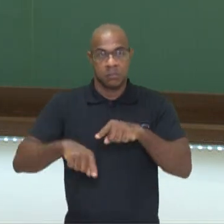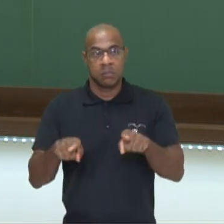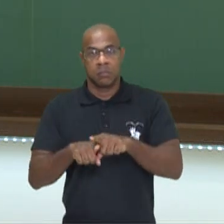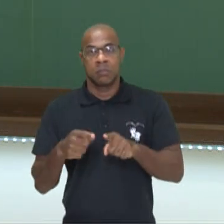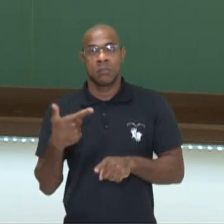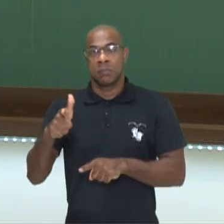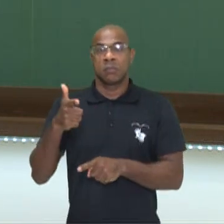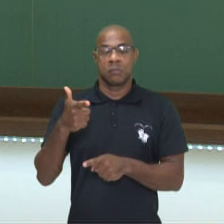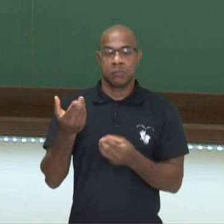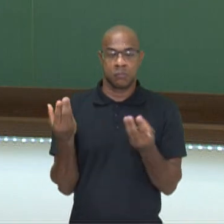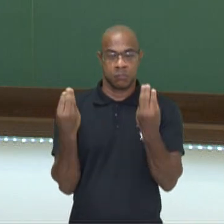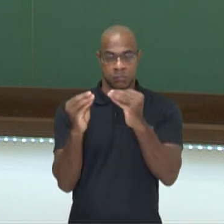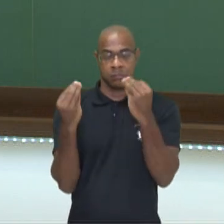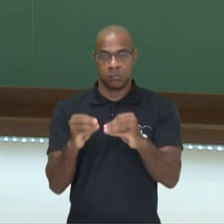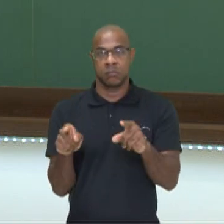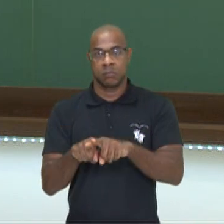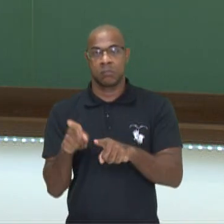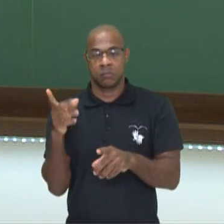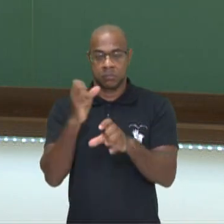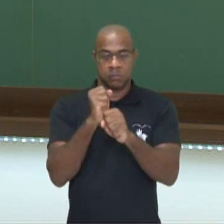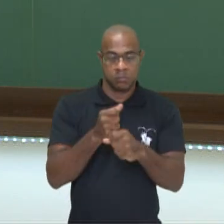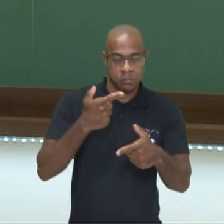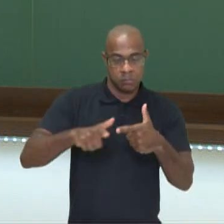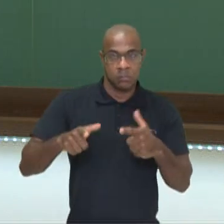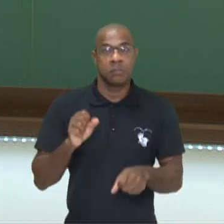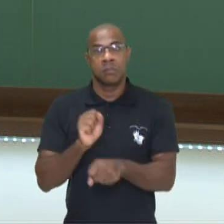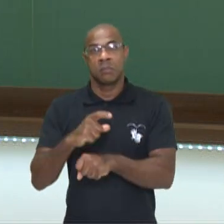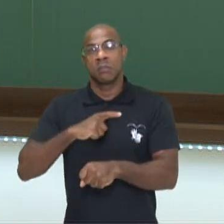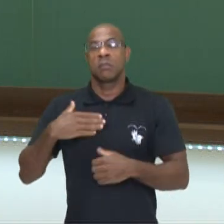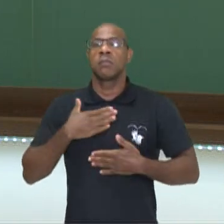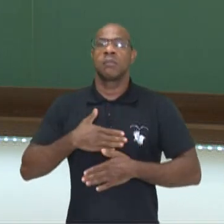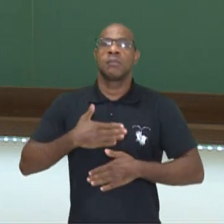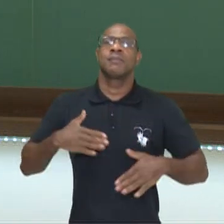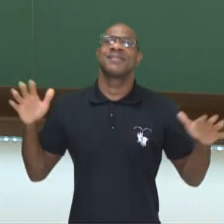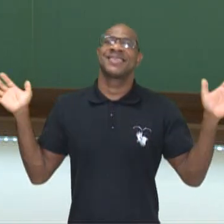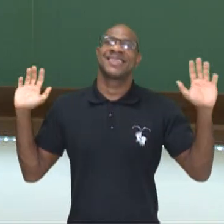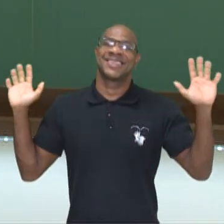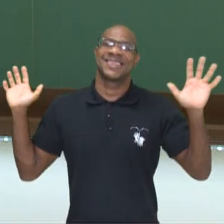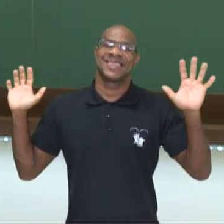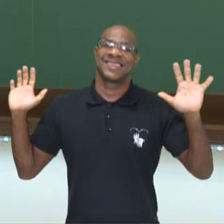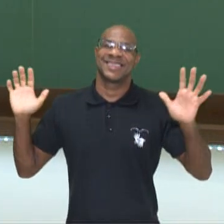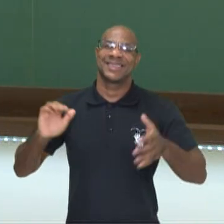outras aplicações nas situações de problema. Espero que vocês tenham gostado. Até breve!